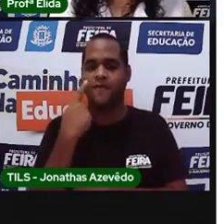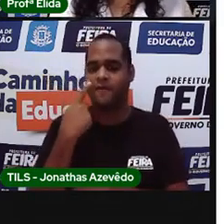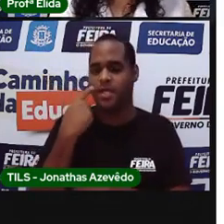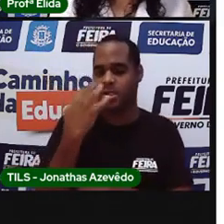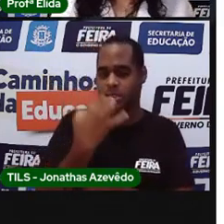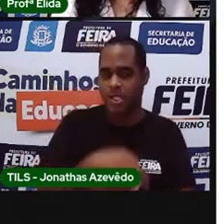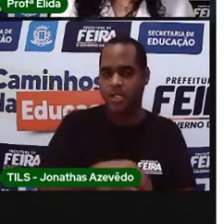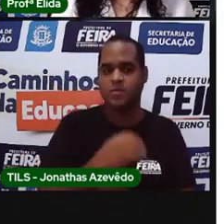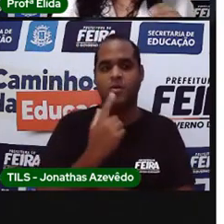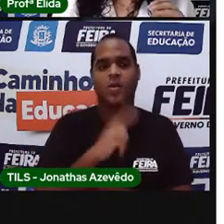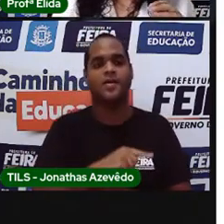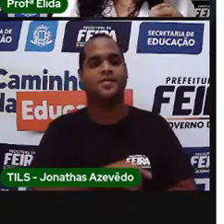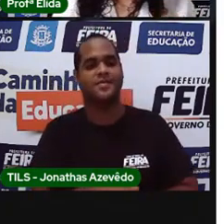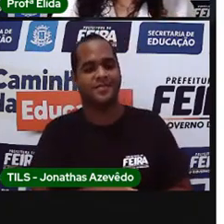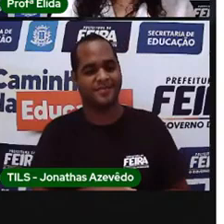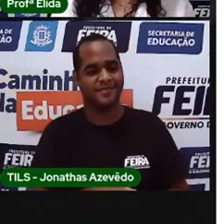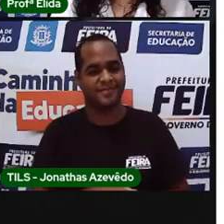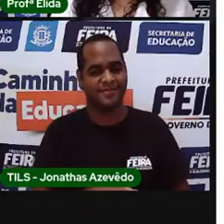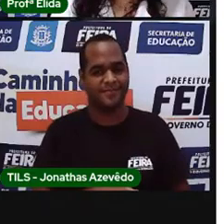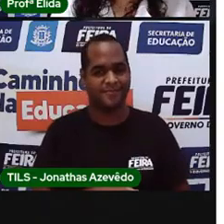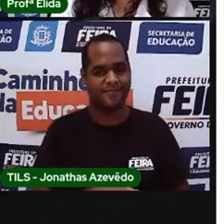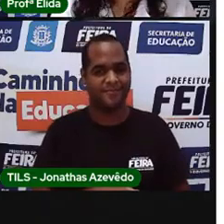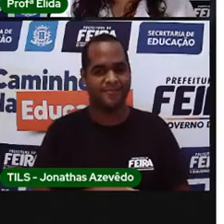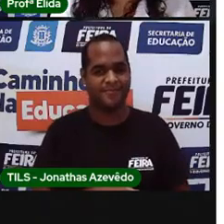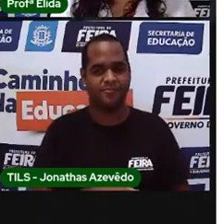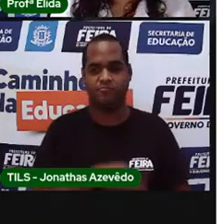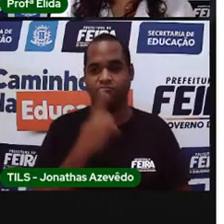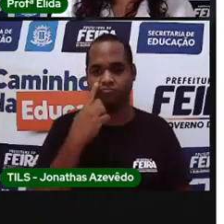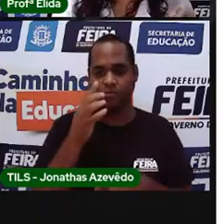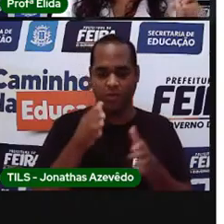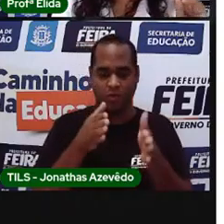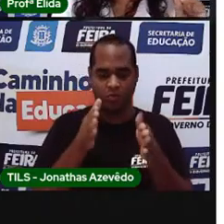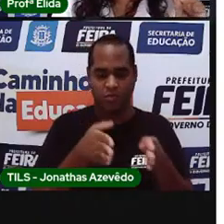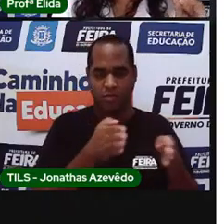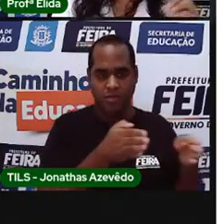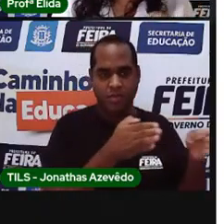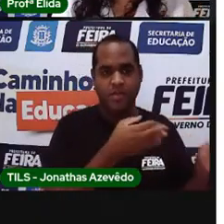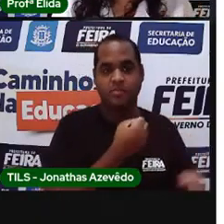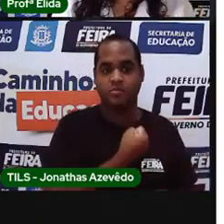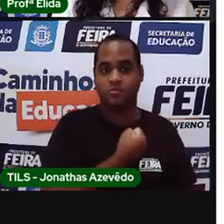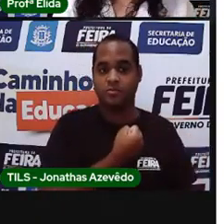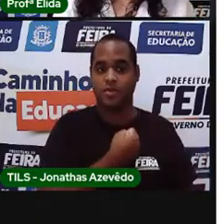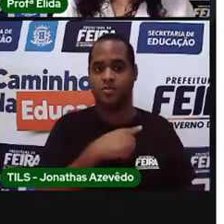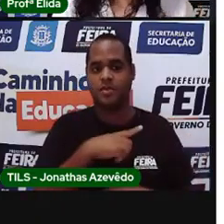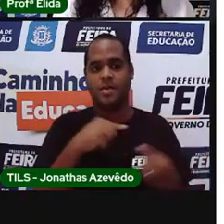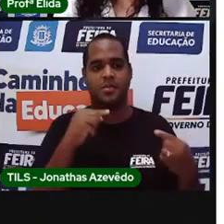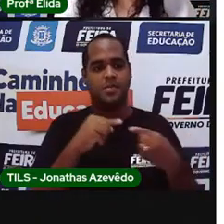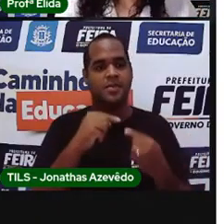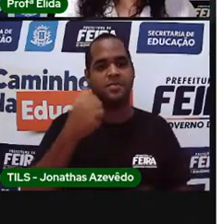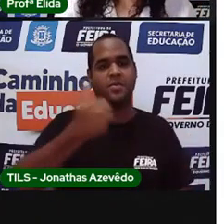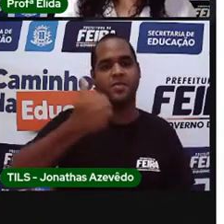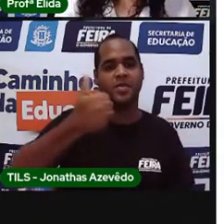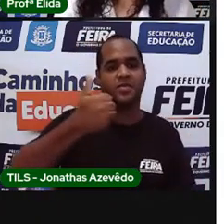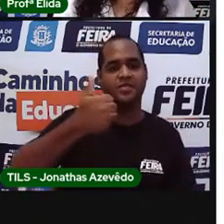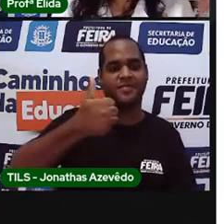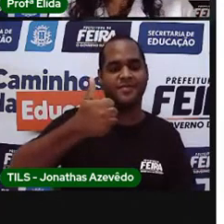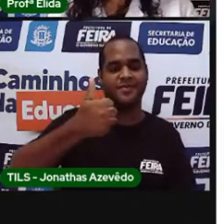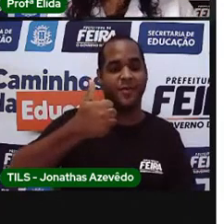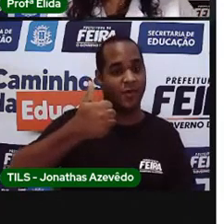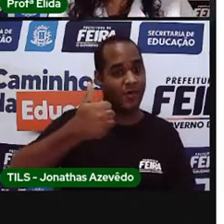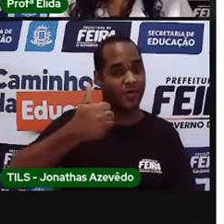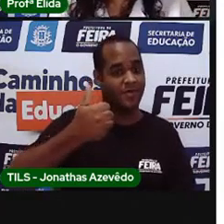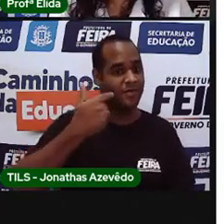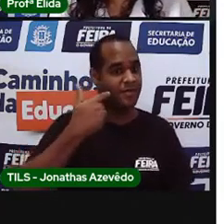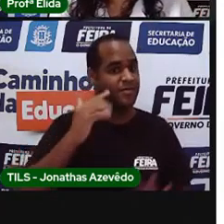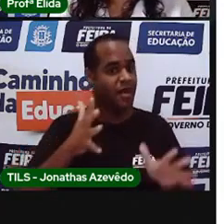acertar todas. O número ordinal que nós temos ali é o primeiro. Olha,